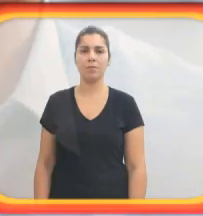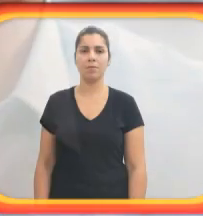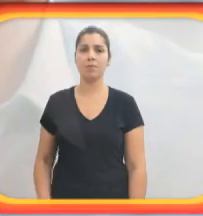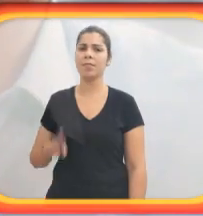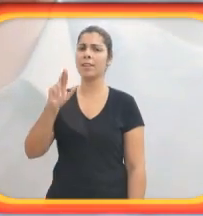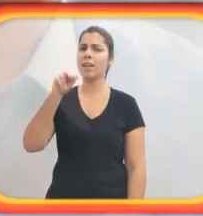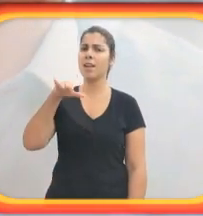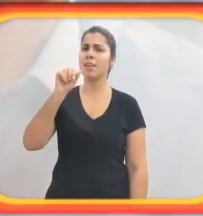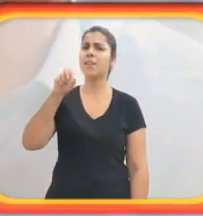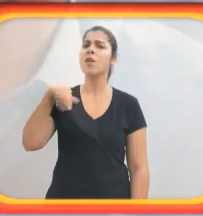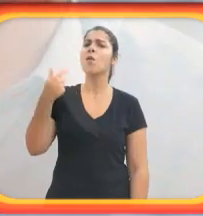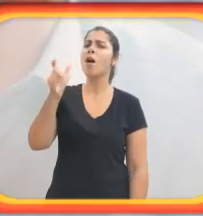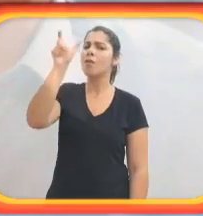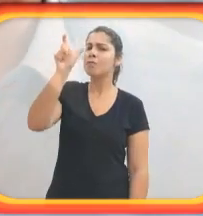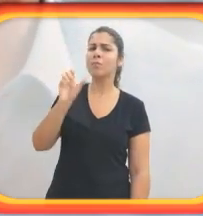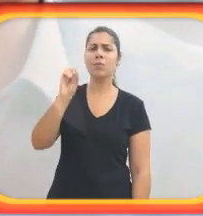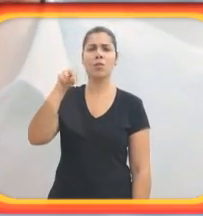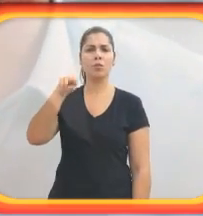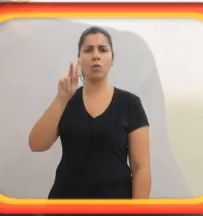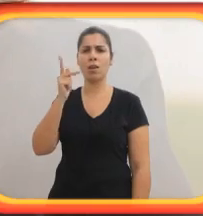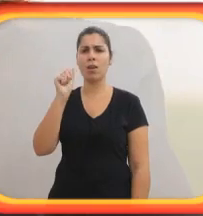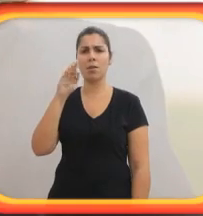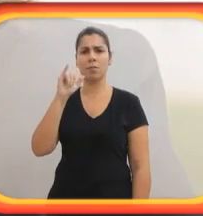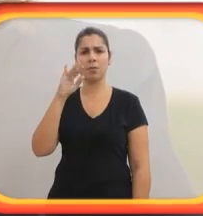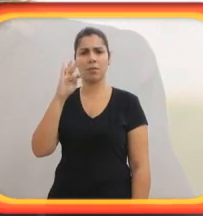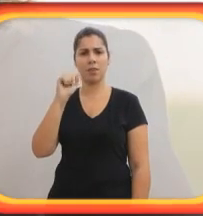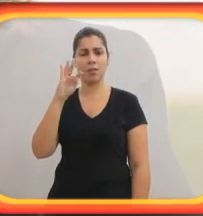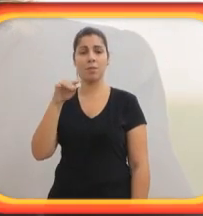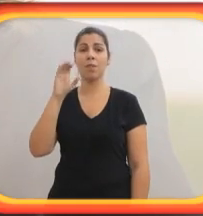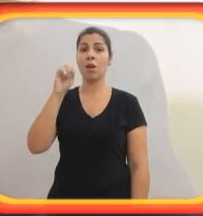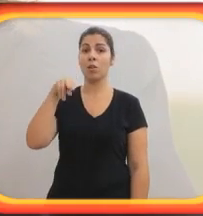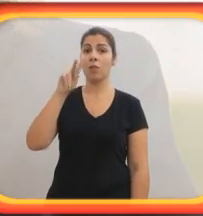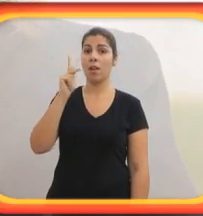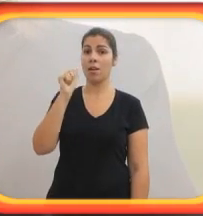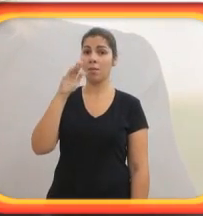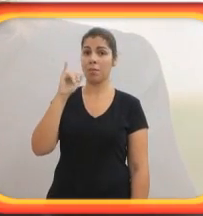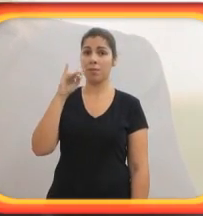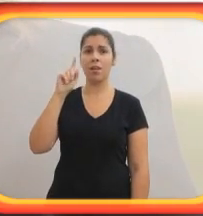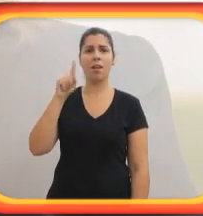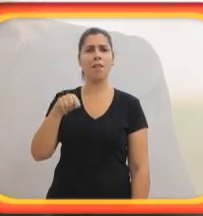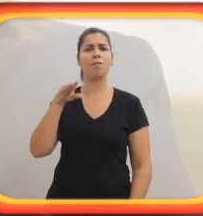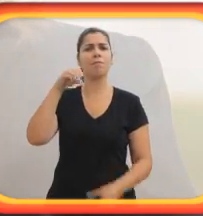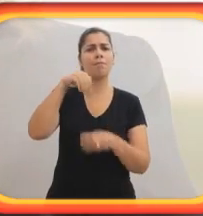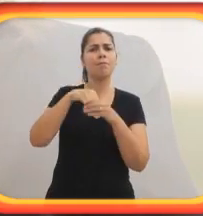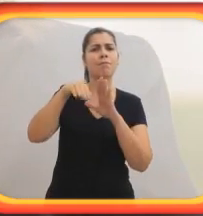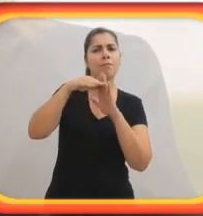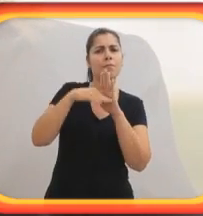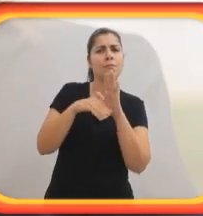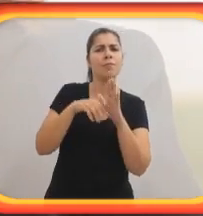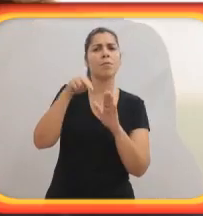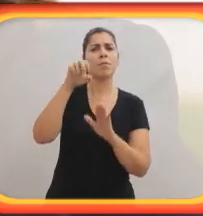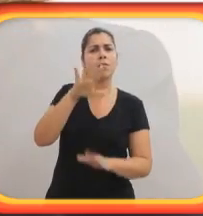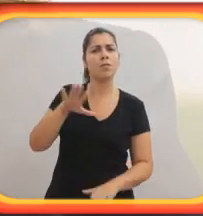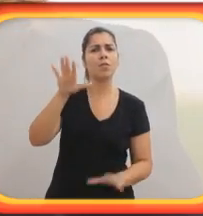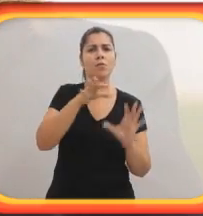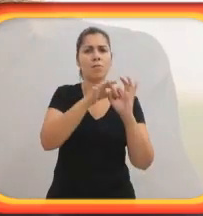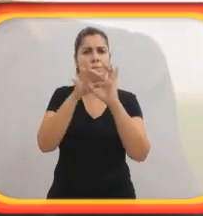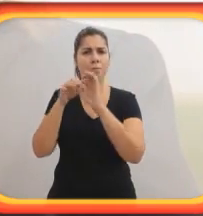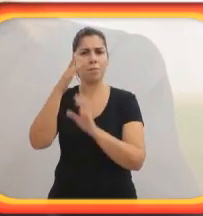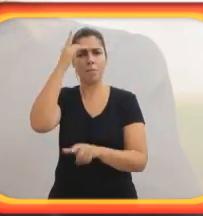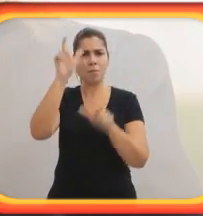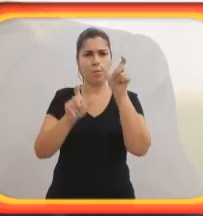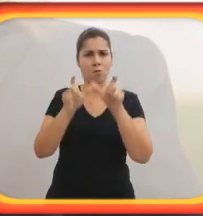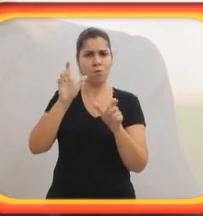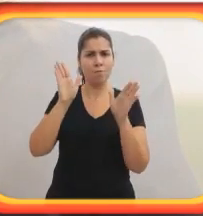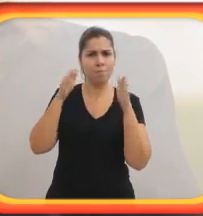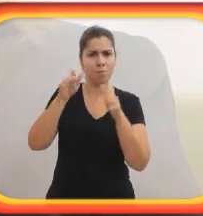Rainha, qual o papel do ONU Habitat? O ONU Habitat é o Programa das Nações Unidas para os Assentamentos Humanos. Tem o